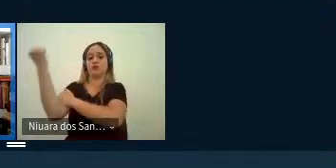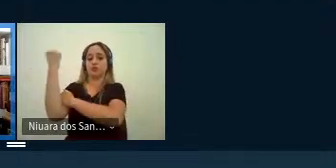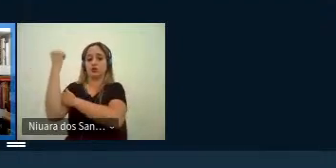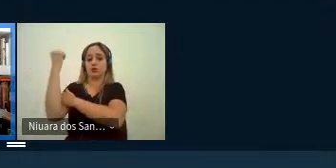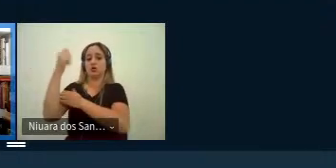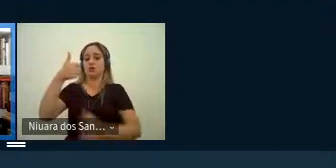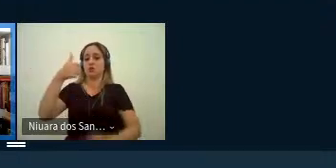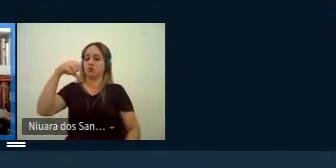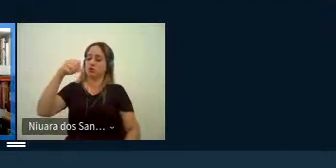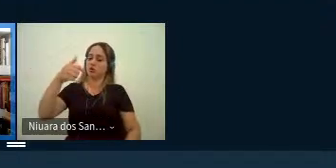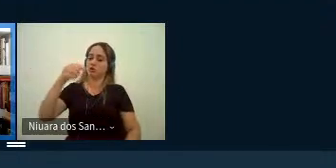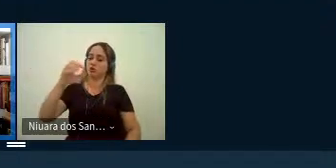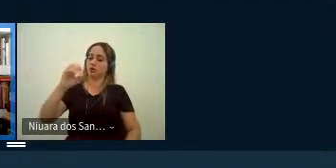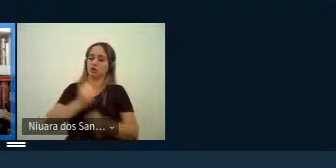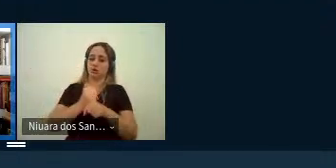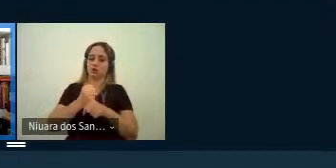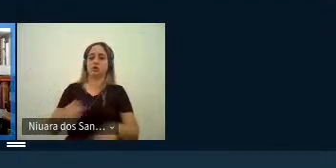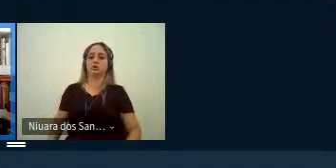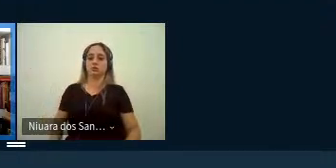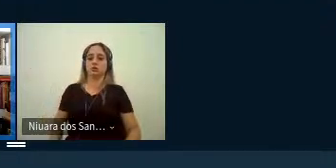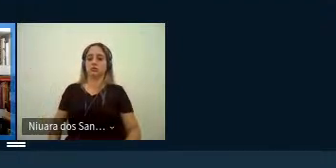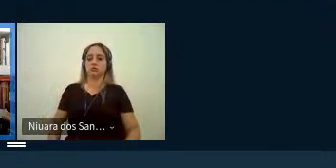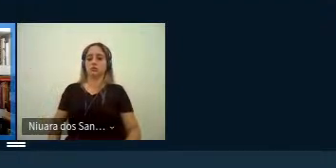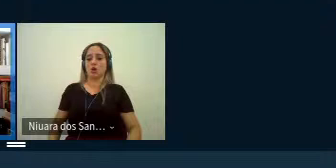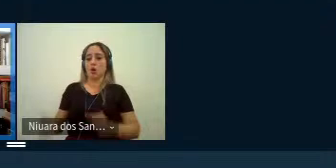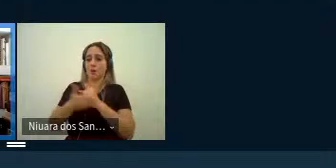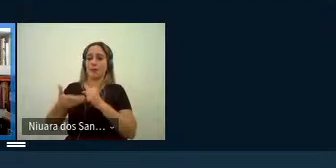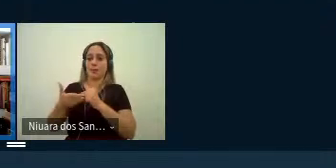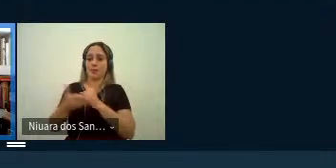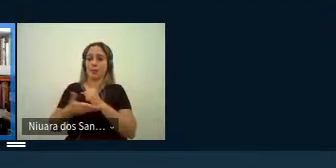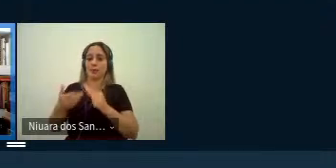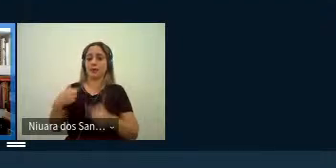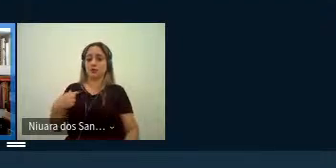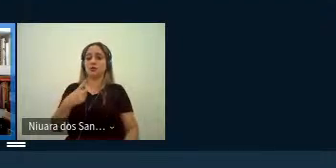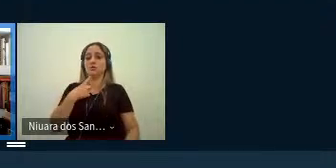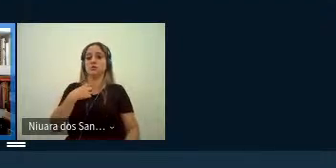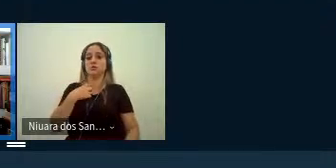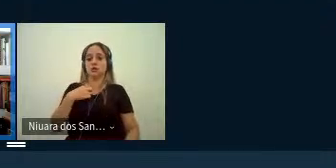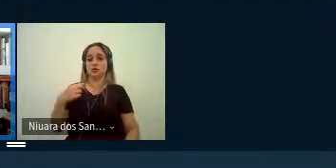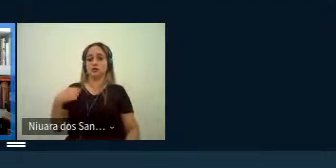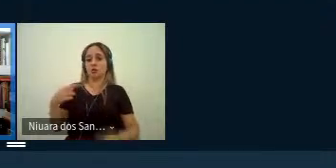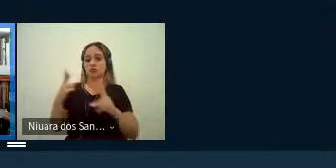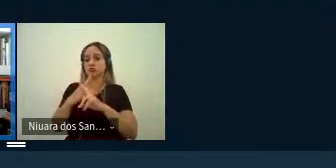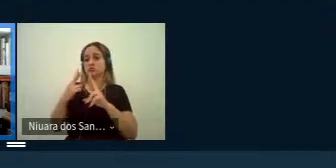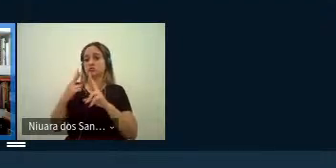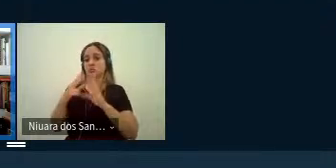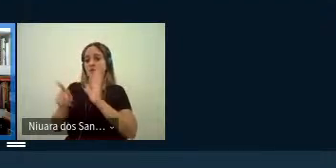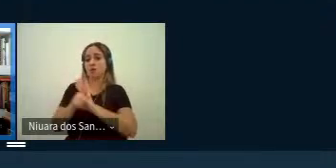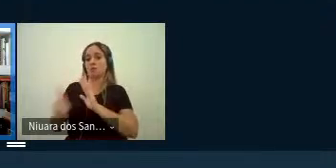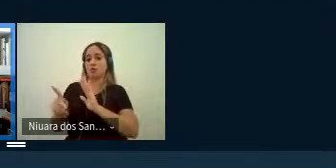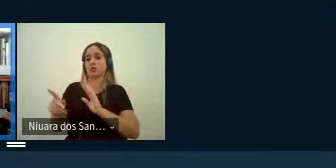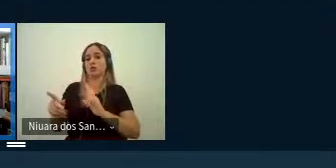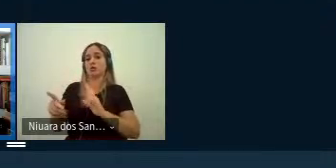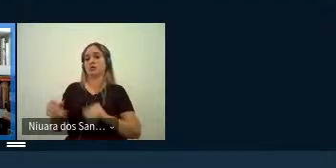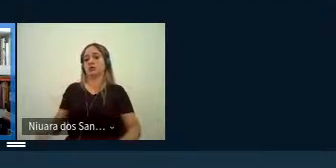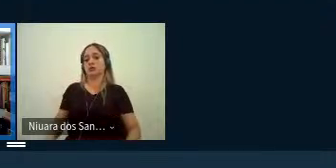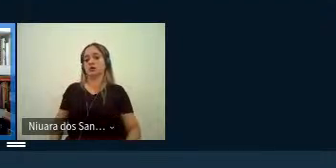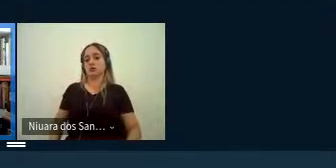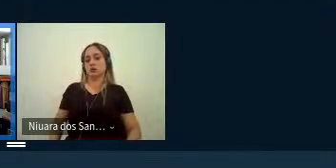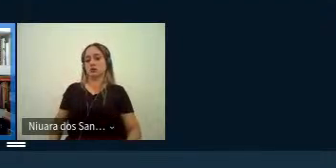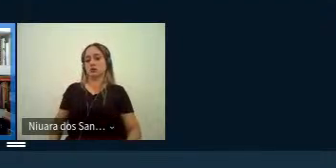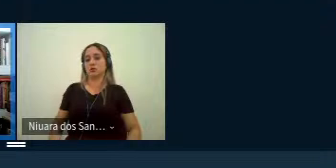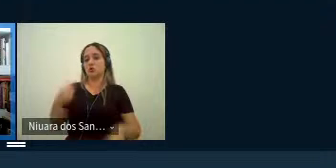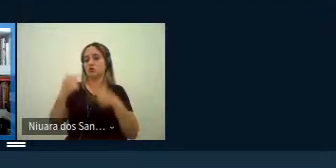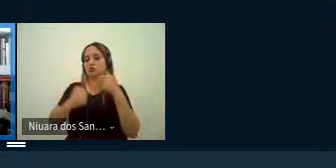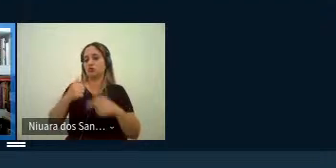de 1970 né e norteados por visível interesse pelos aspectos relacionados às interseccionalidades discutidas